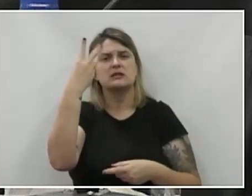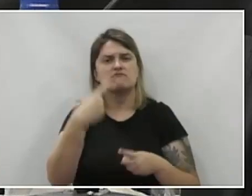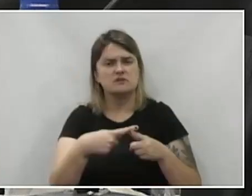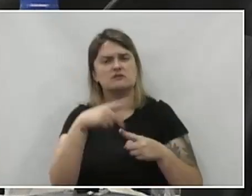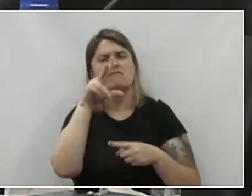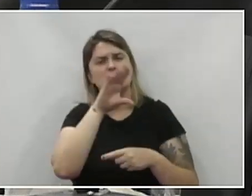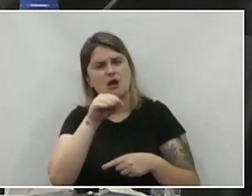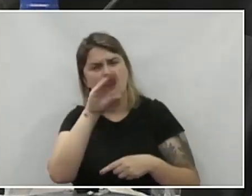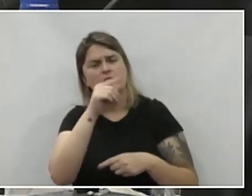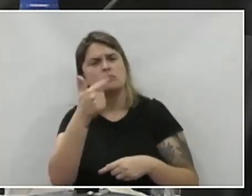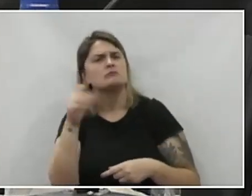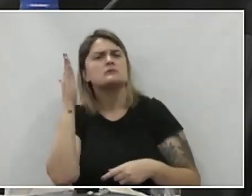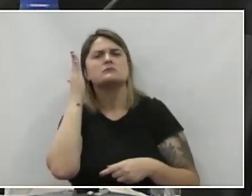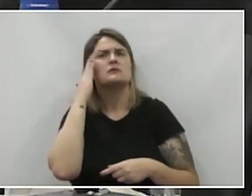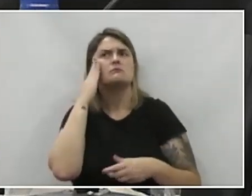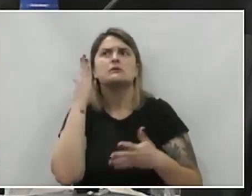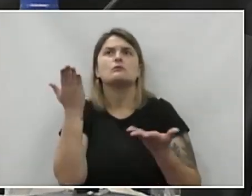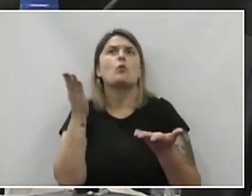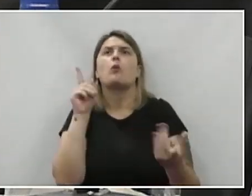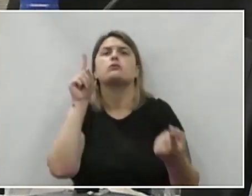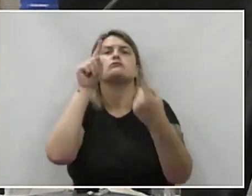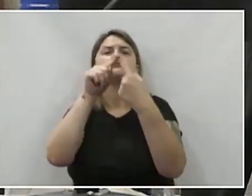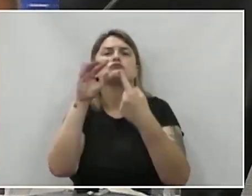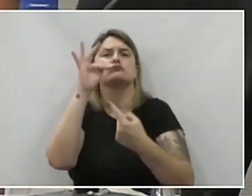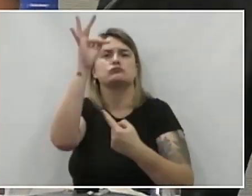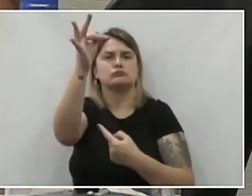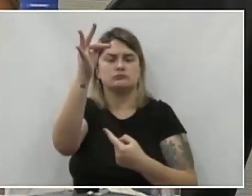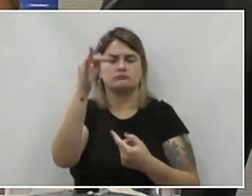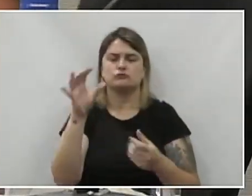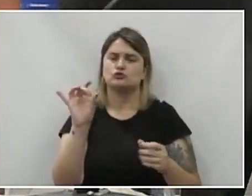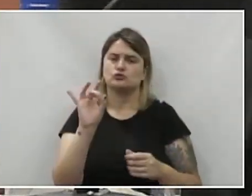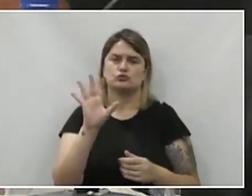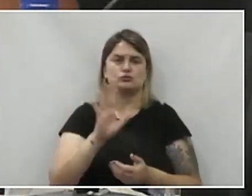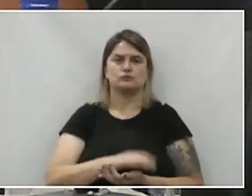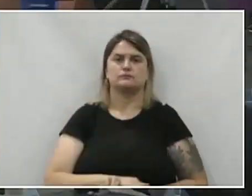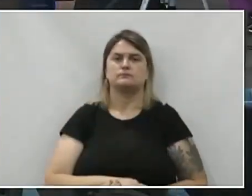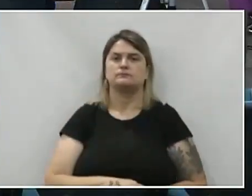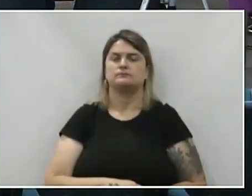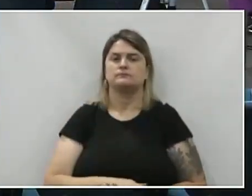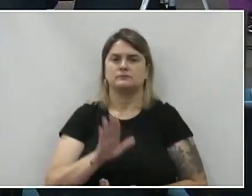vez para tentar saber para que rumo que nós vamos tomar. Seria isso.